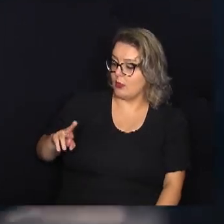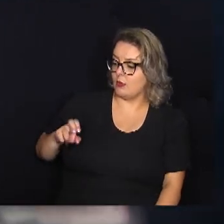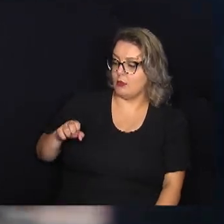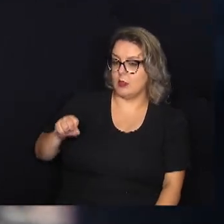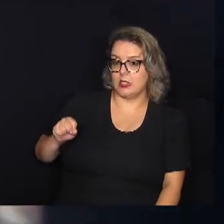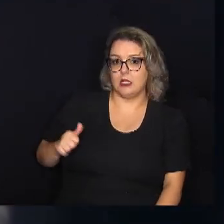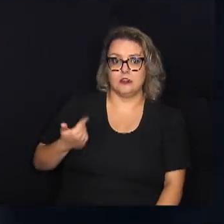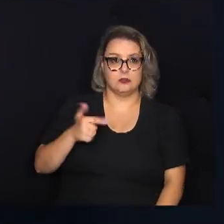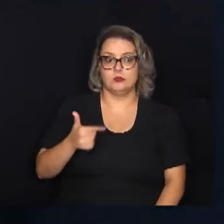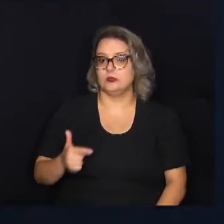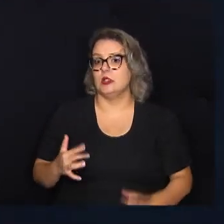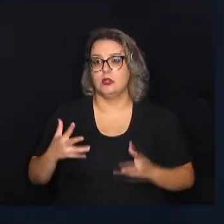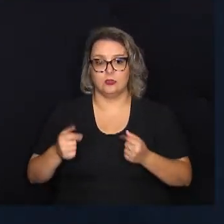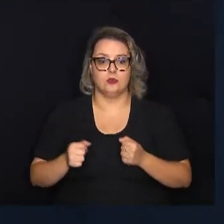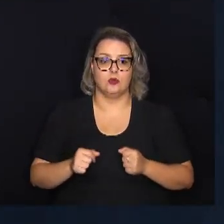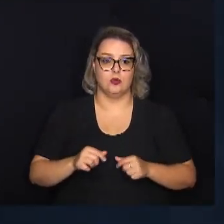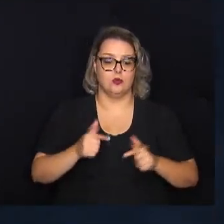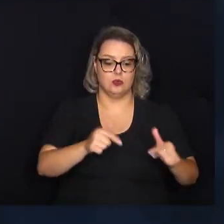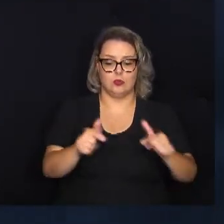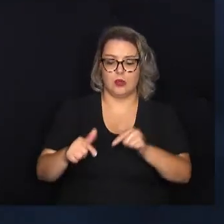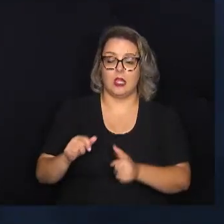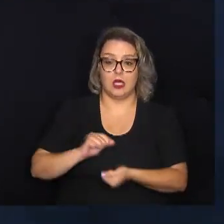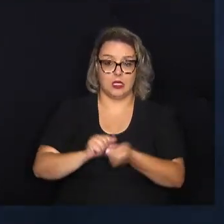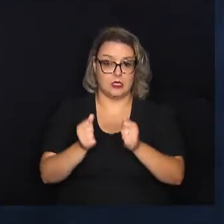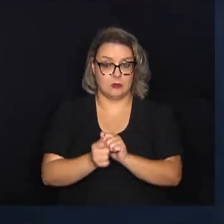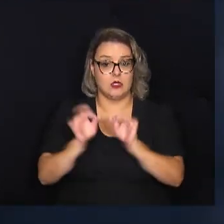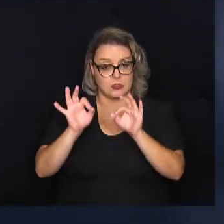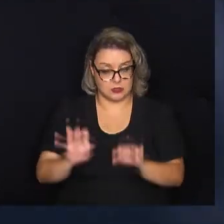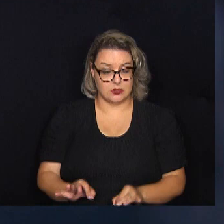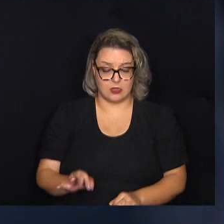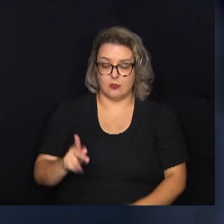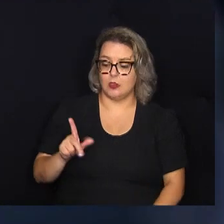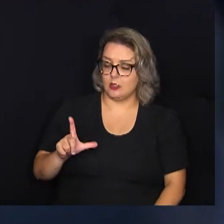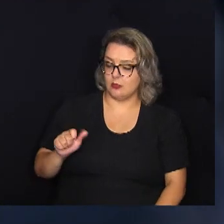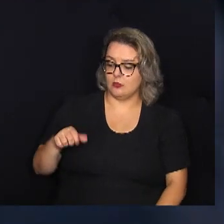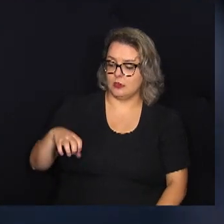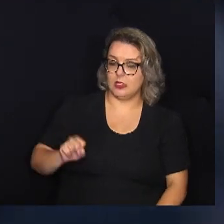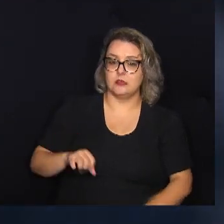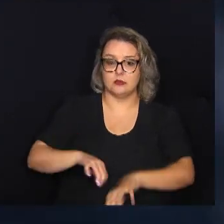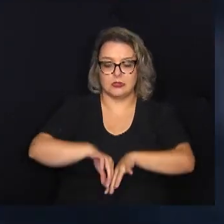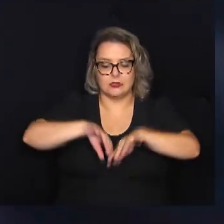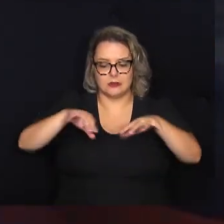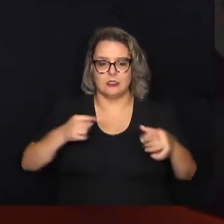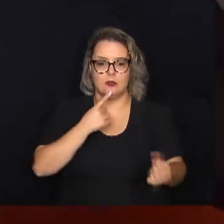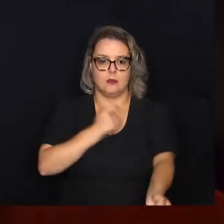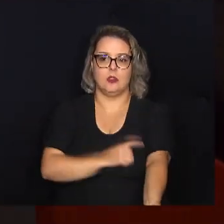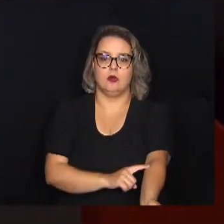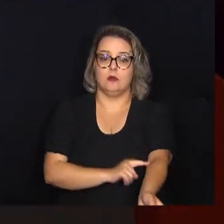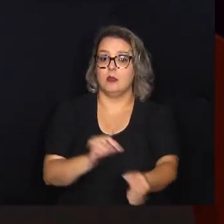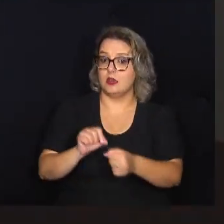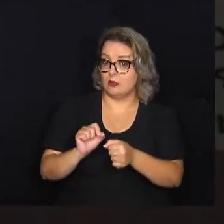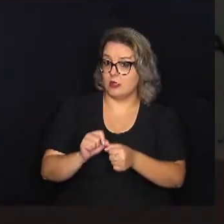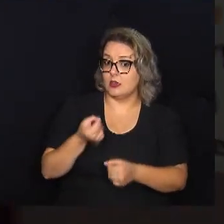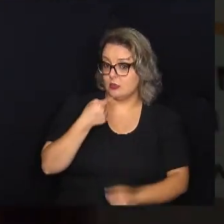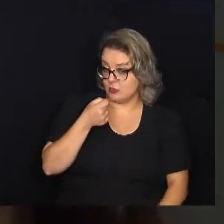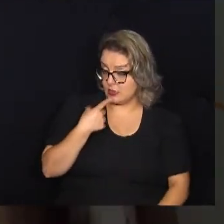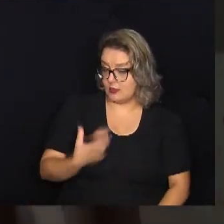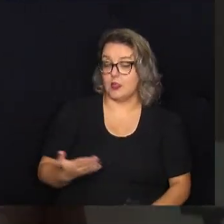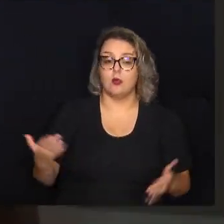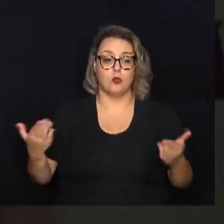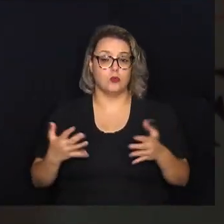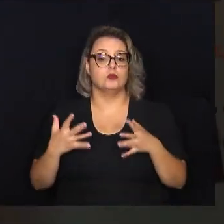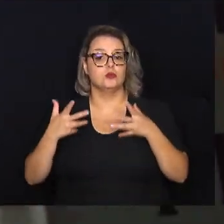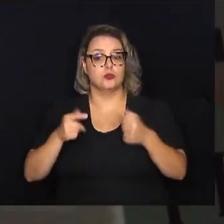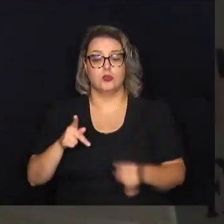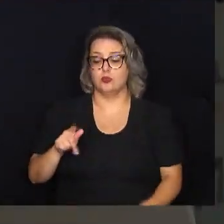as instalações necessárias para usar o plasma separado do sangue para fazer os remédios. Hoje, todo